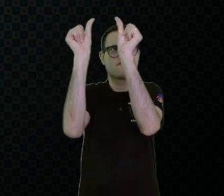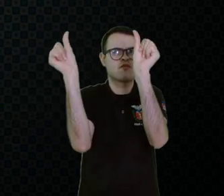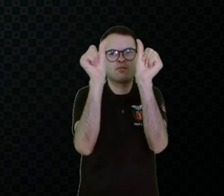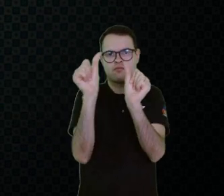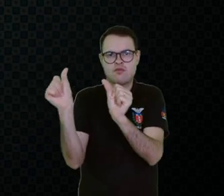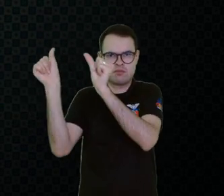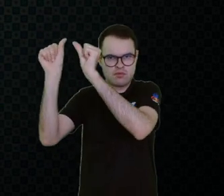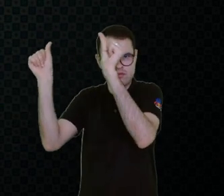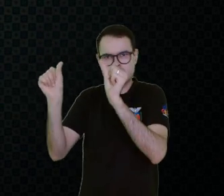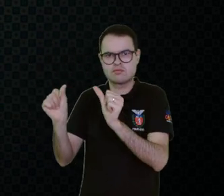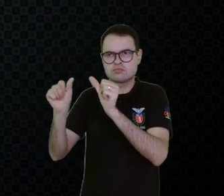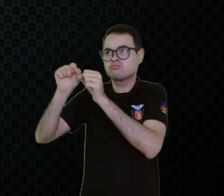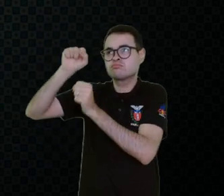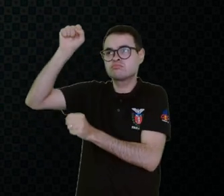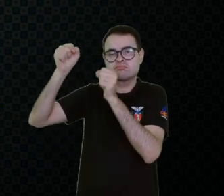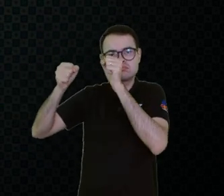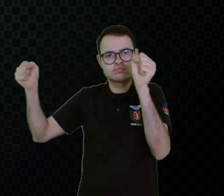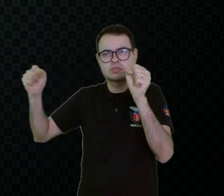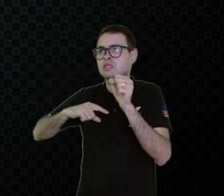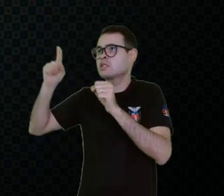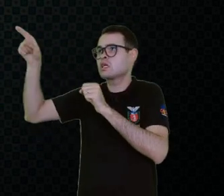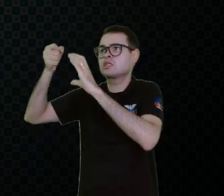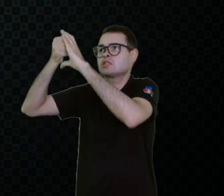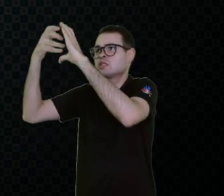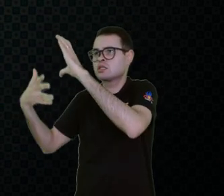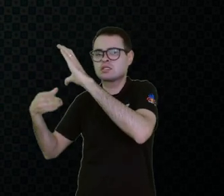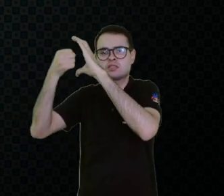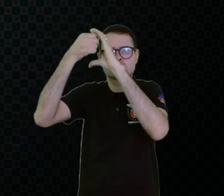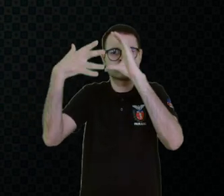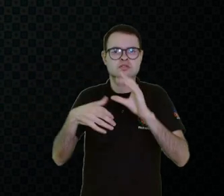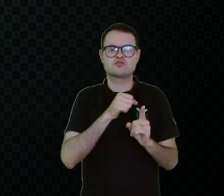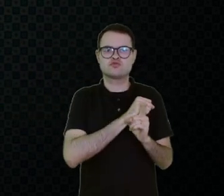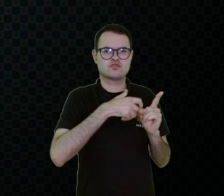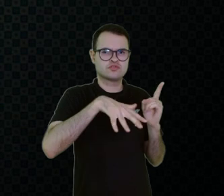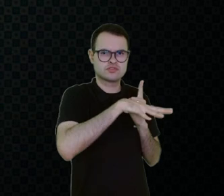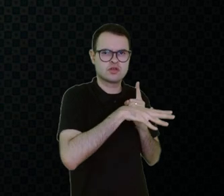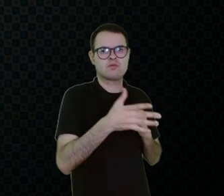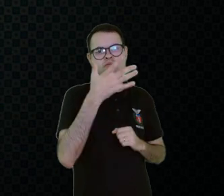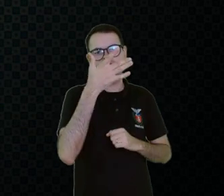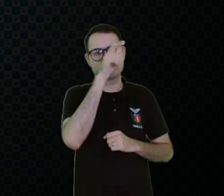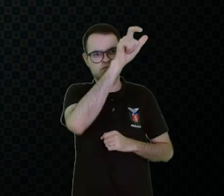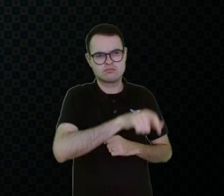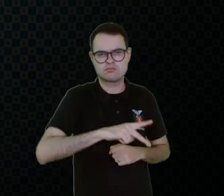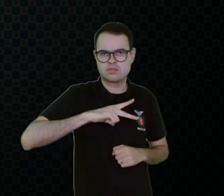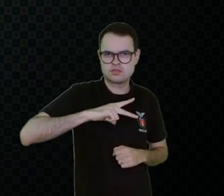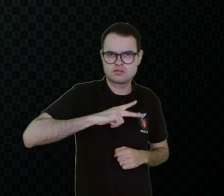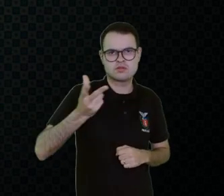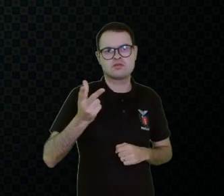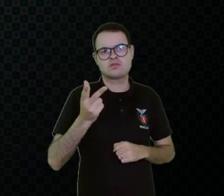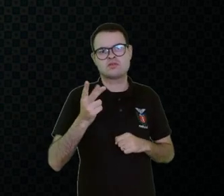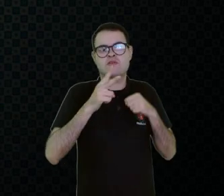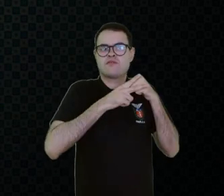números. E eles são divididos em categorias, né? Social, pessoal, verbos, pessoas, perdão, adjetivo,